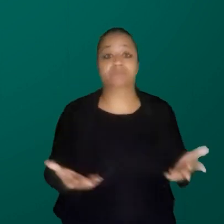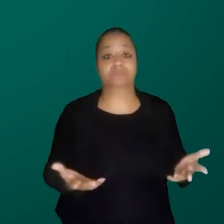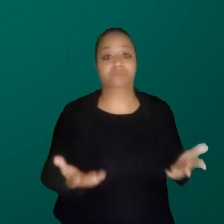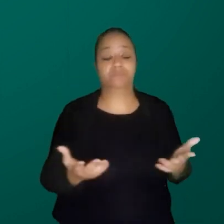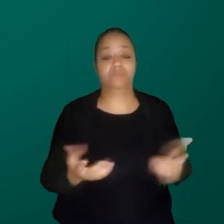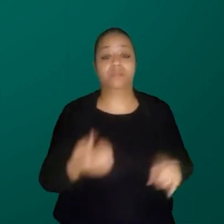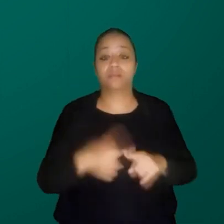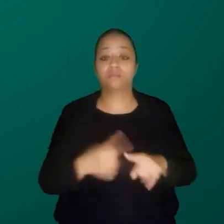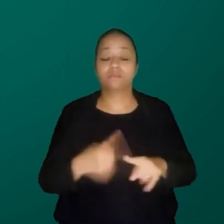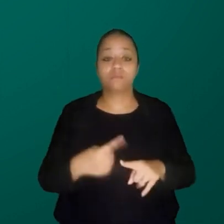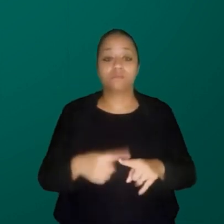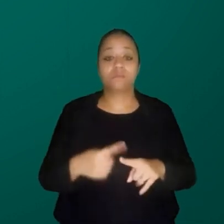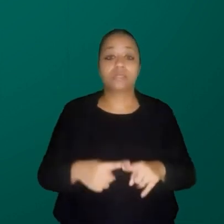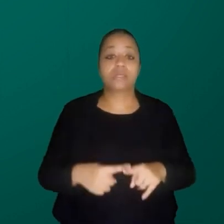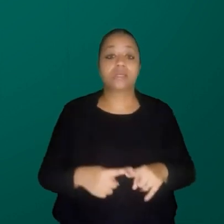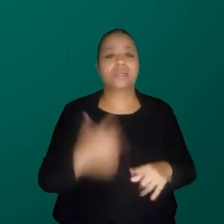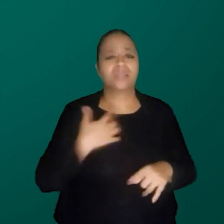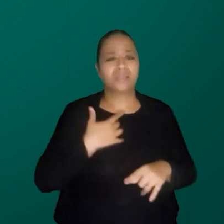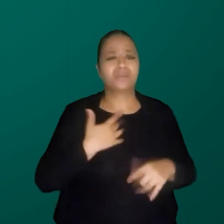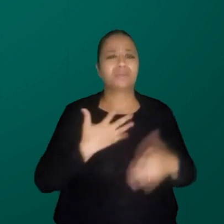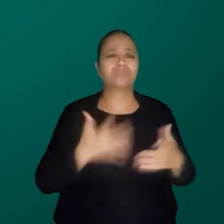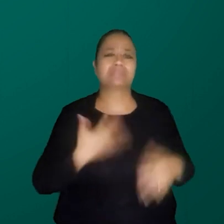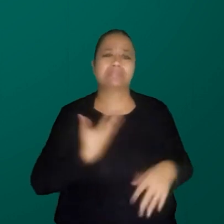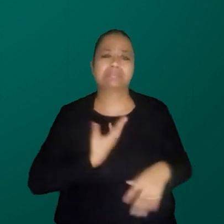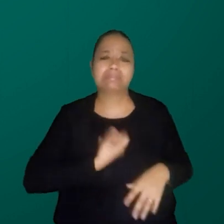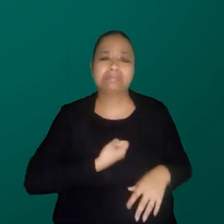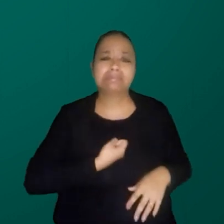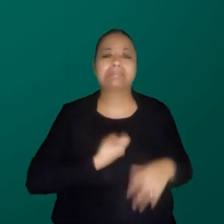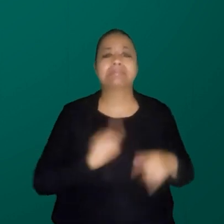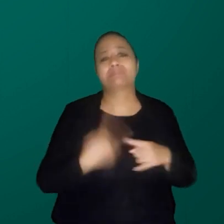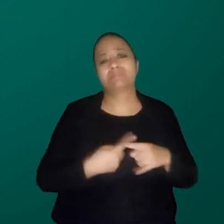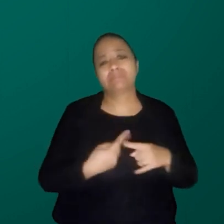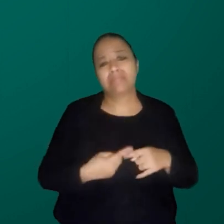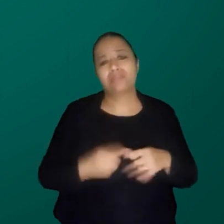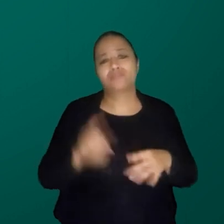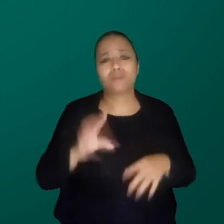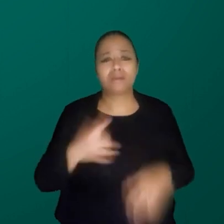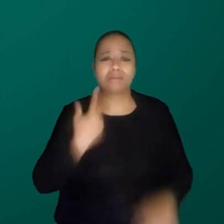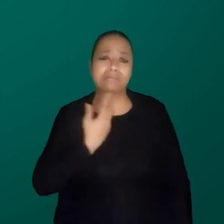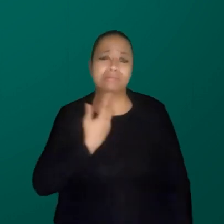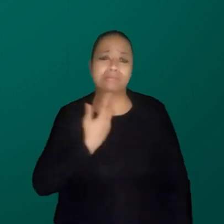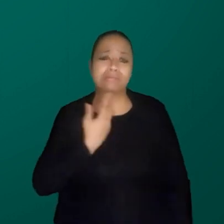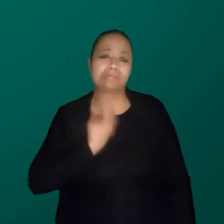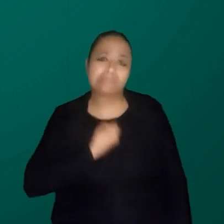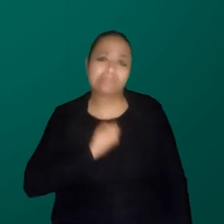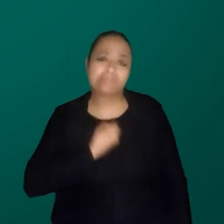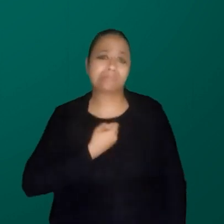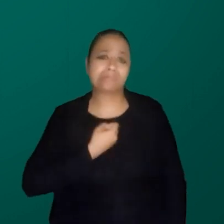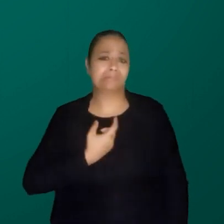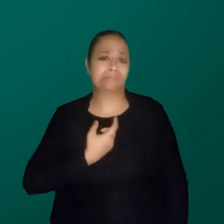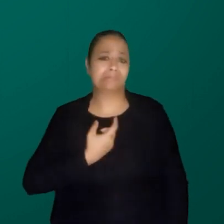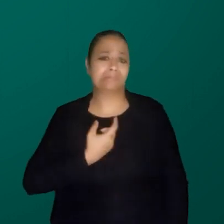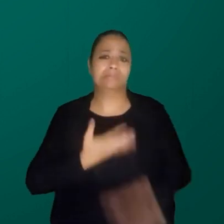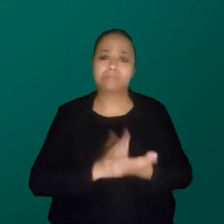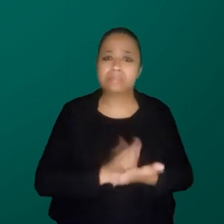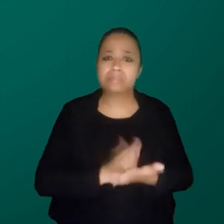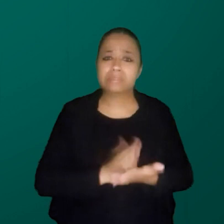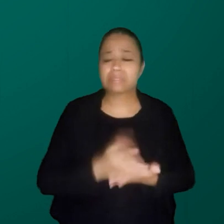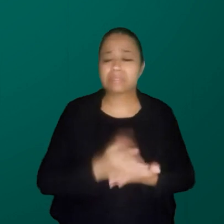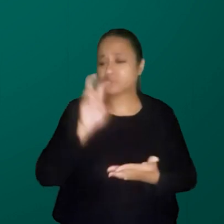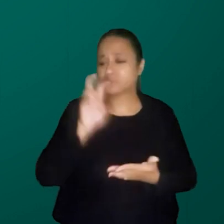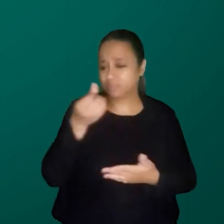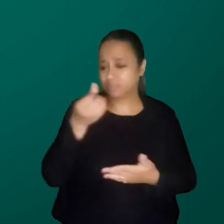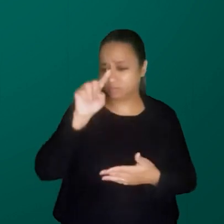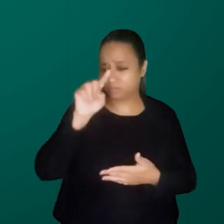eu acho assim, eu fico estarrecida de pensar que só eu fico estarrecida de que 56%